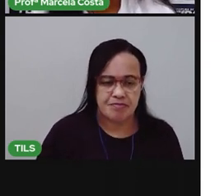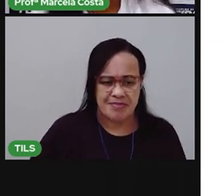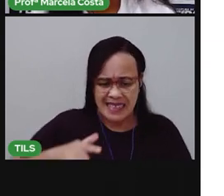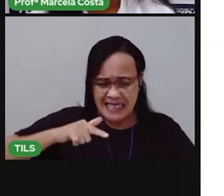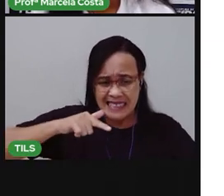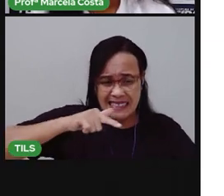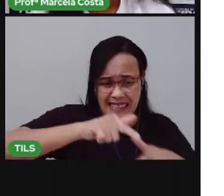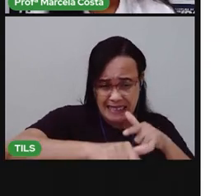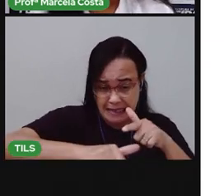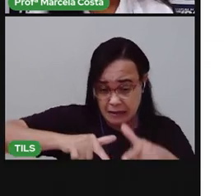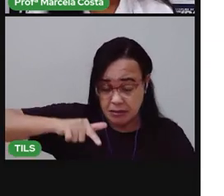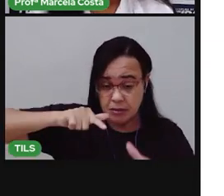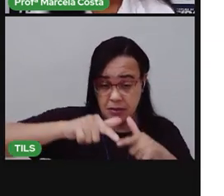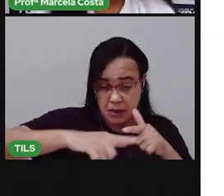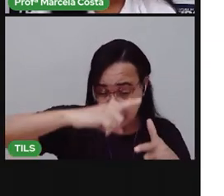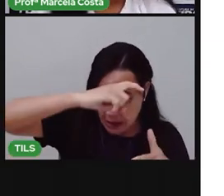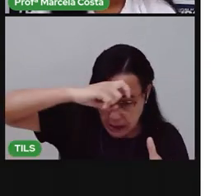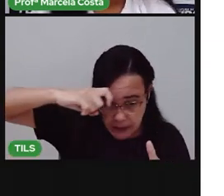Trabalhar.